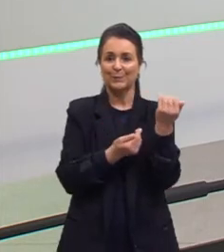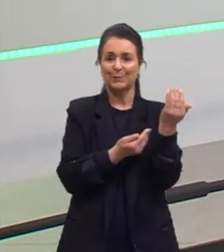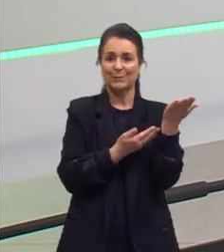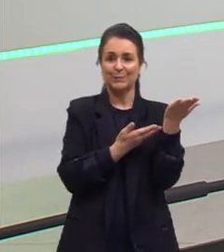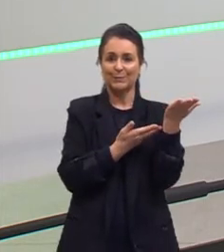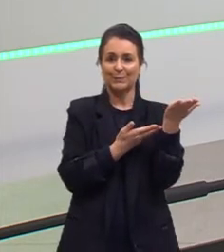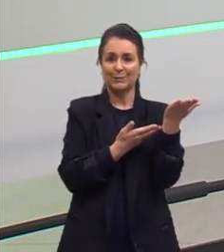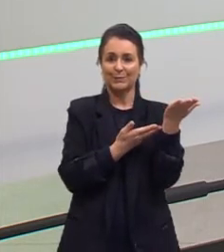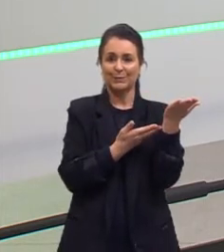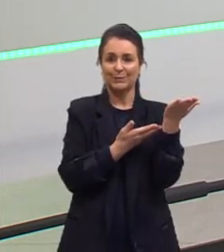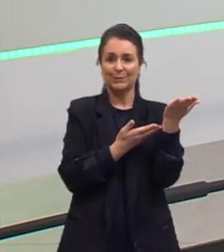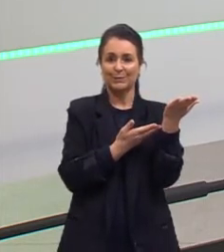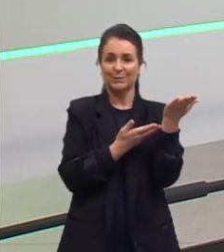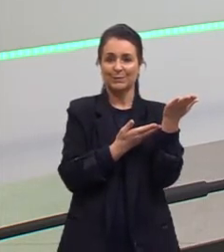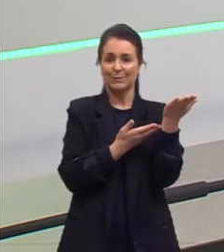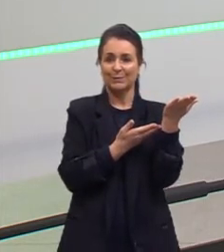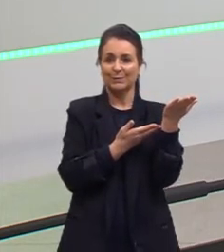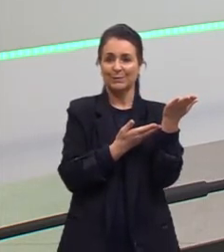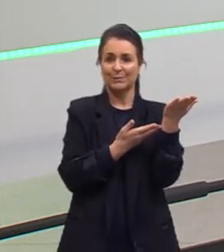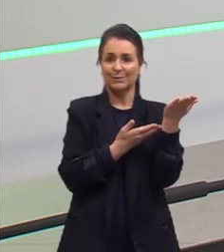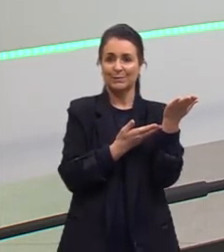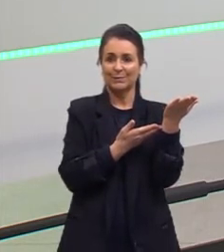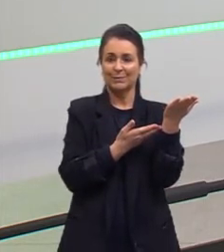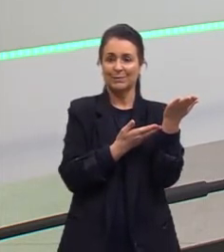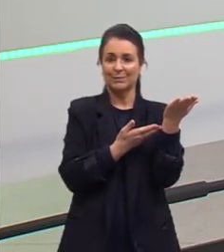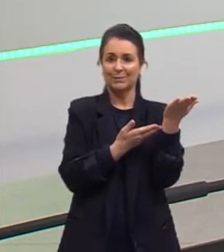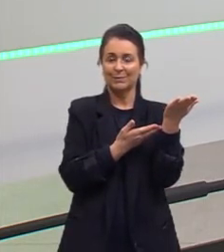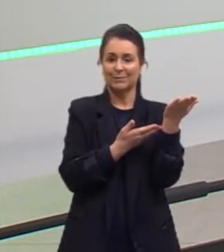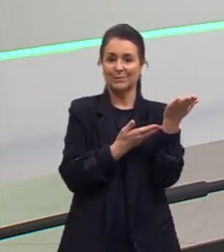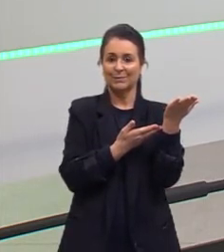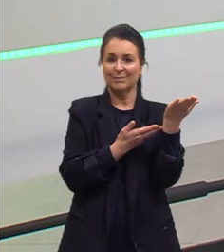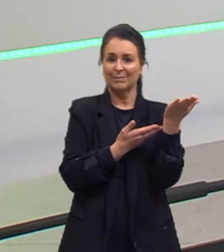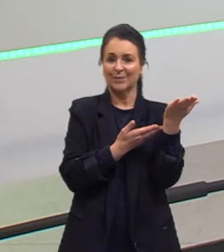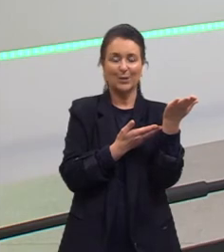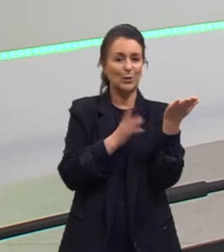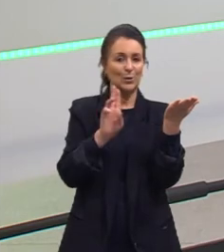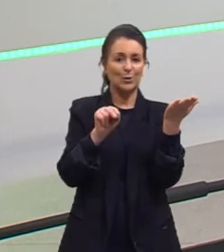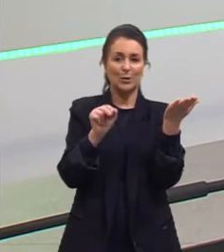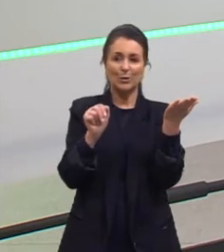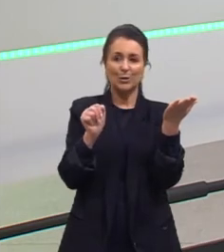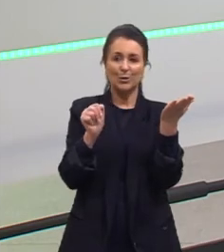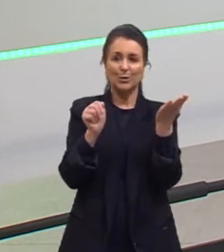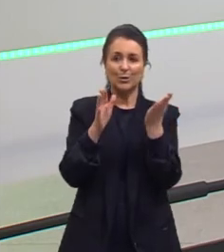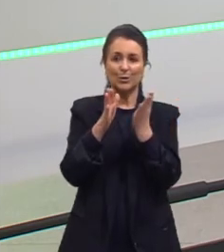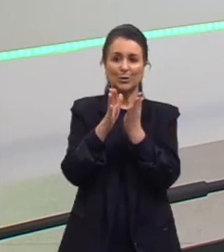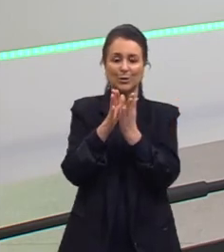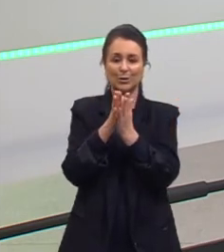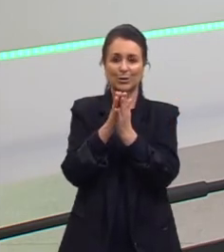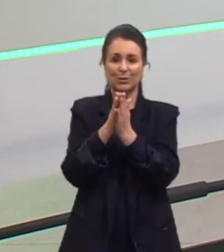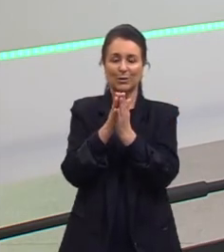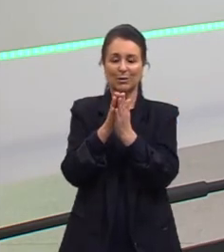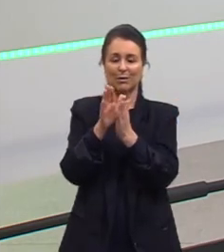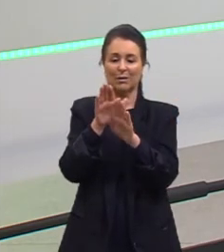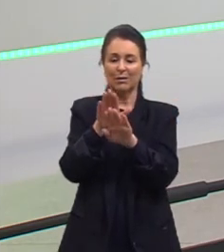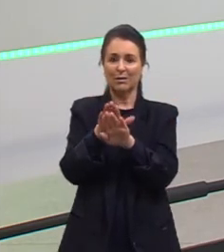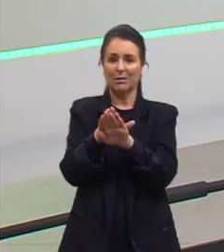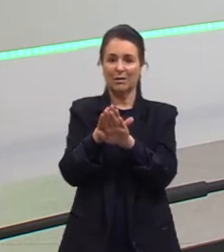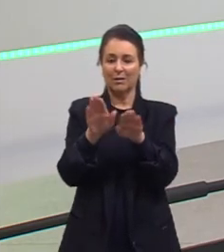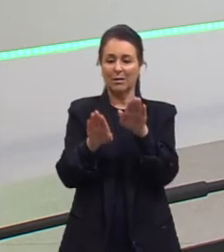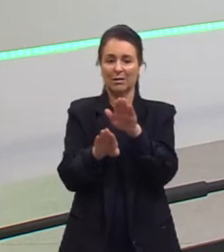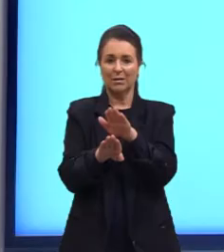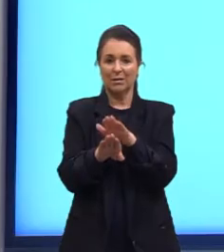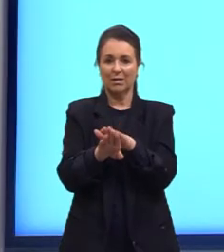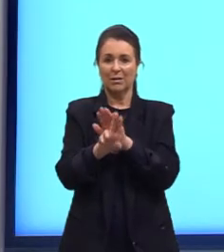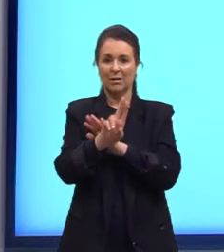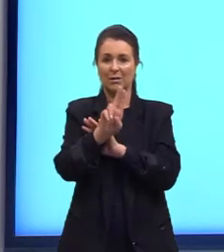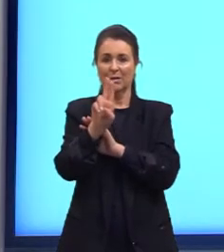mesmo lado, a gente não consegue deixar elas juntinhas, os dedos juntinhos, elas ficam diferentes. E isso é